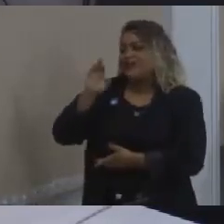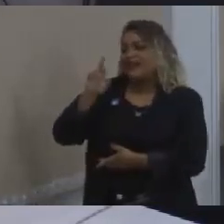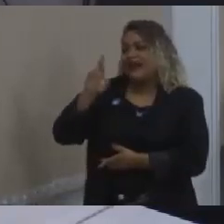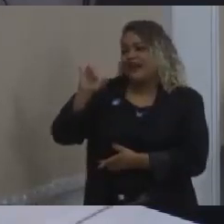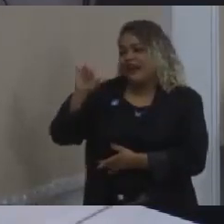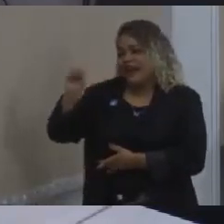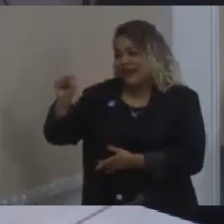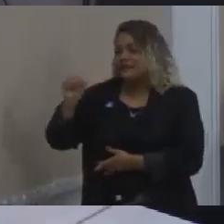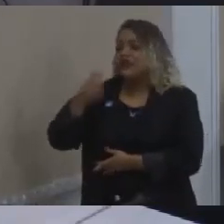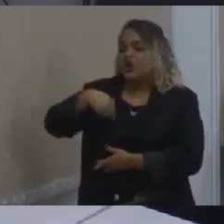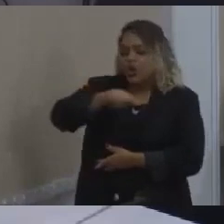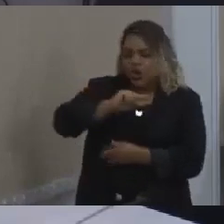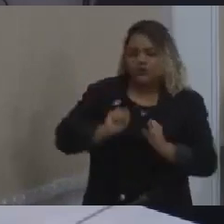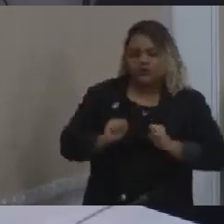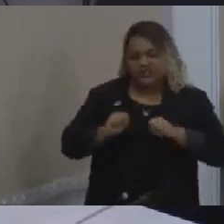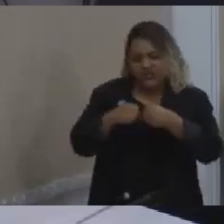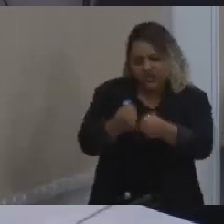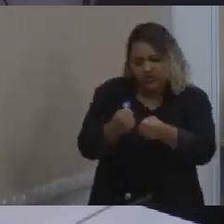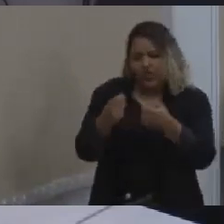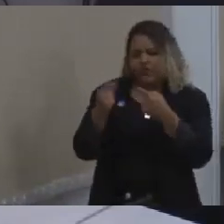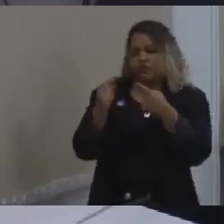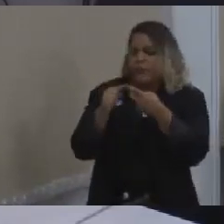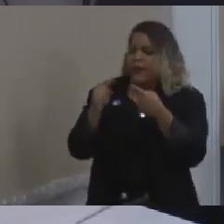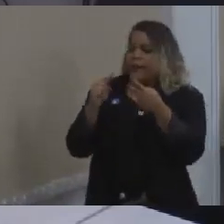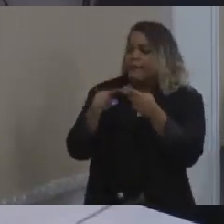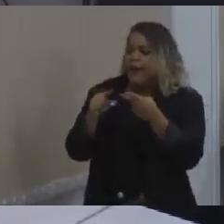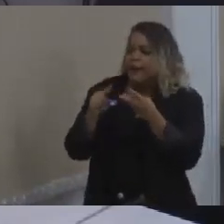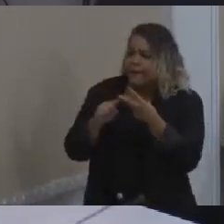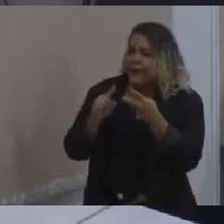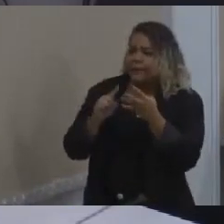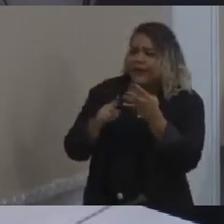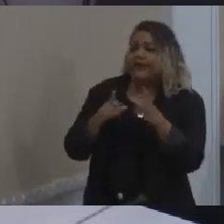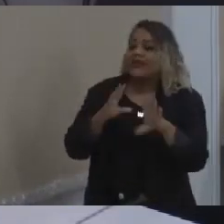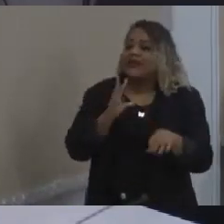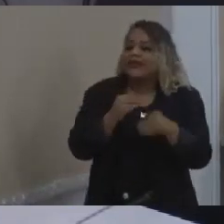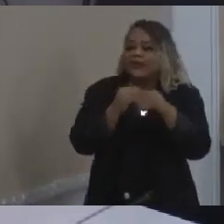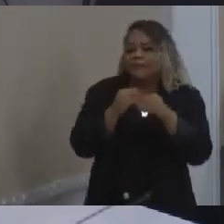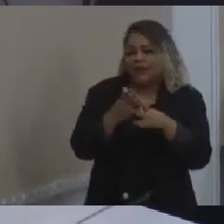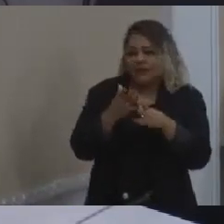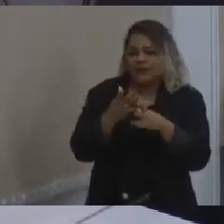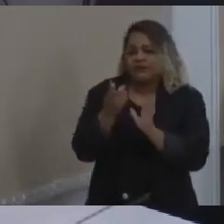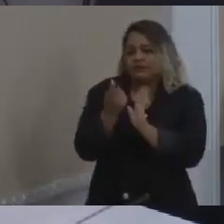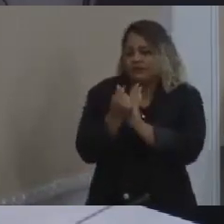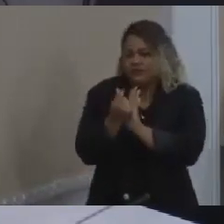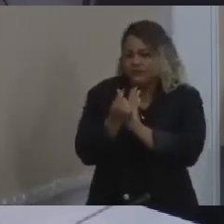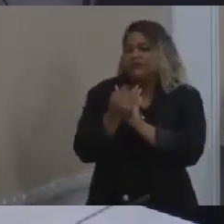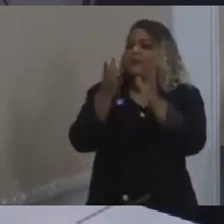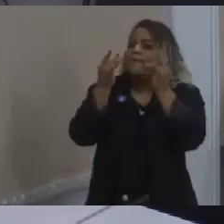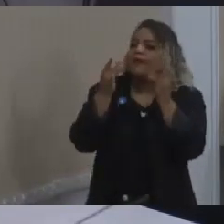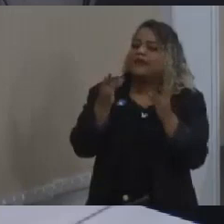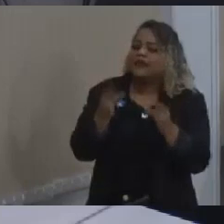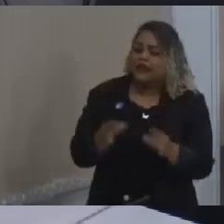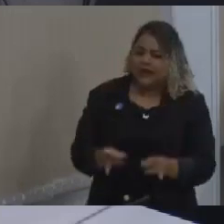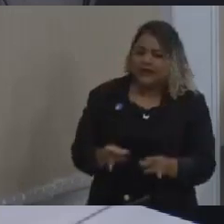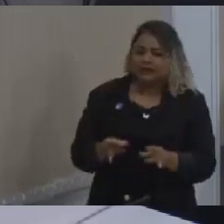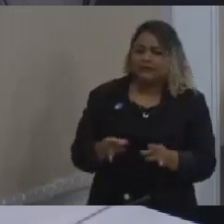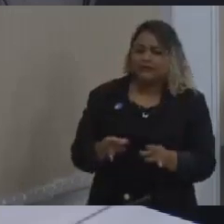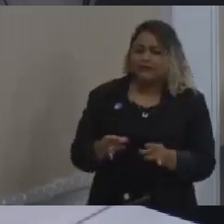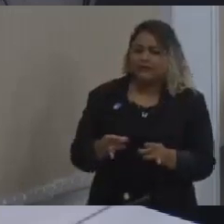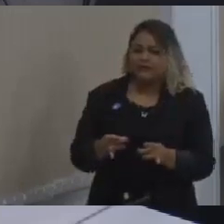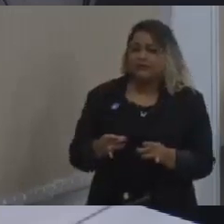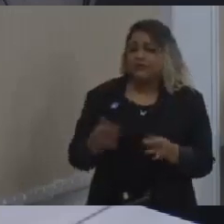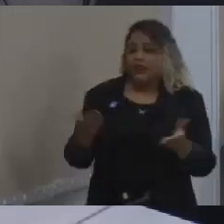apontando um monte de emendas do orçamento para detalhar a execução orçamentária. Nós estamos em